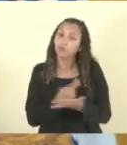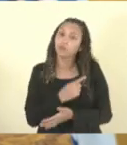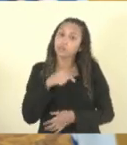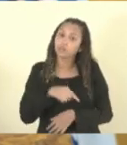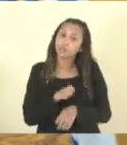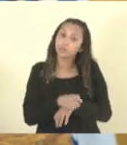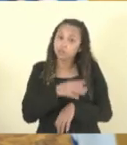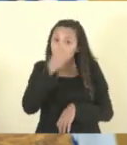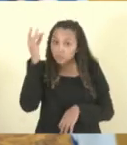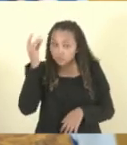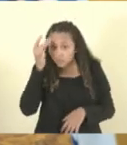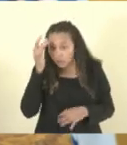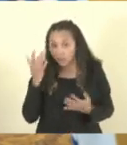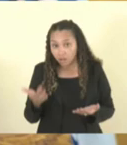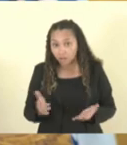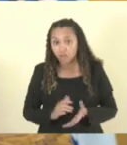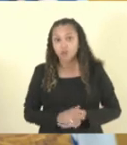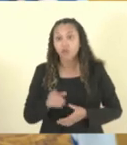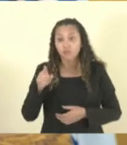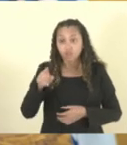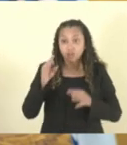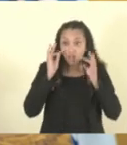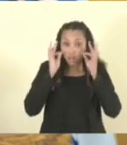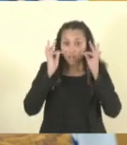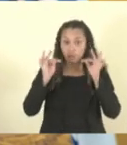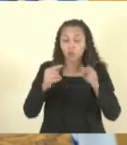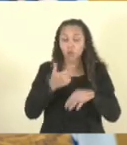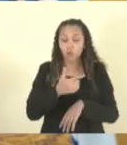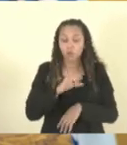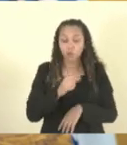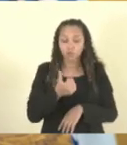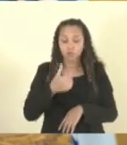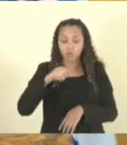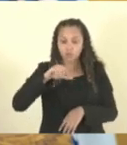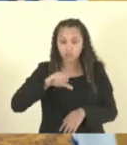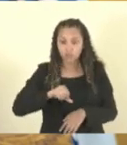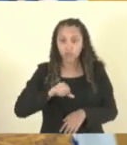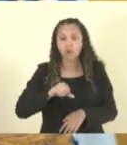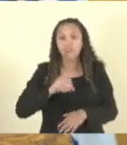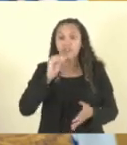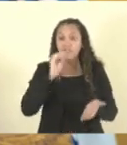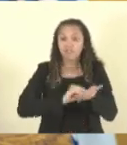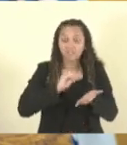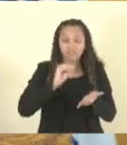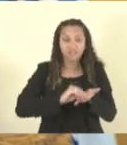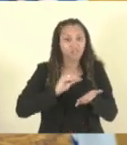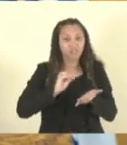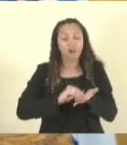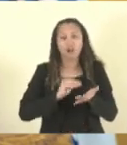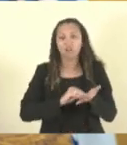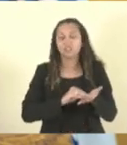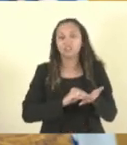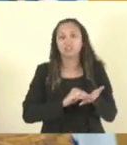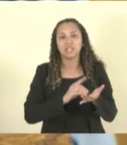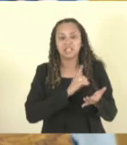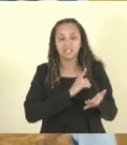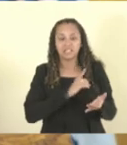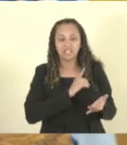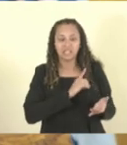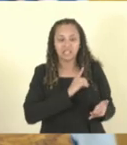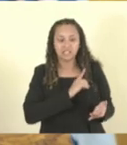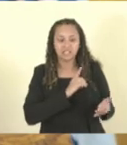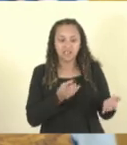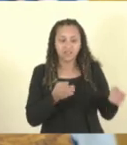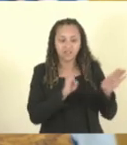vemos aqui, eu tenho falado, Vossa Excelência é testemunha disso, desde 2019 da carência das delegacias fechadas. Capital